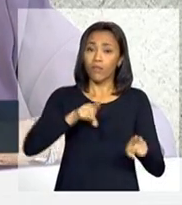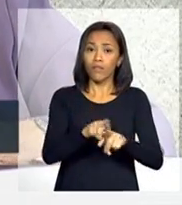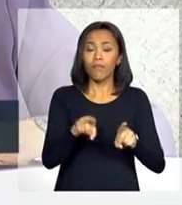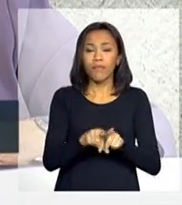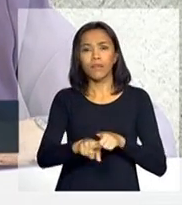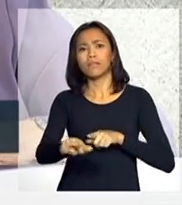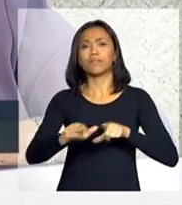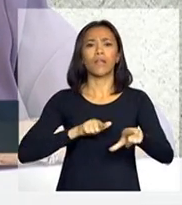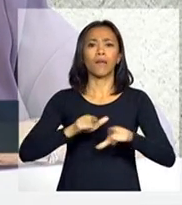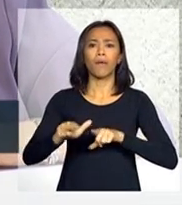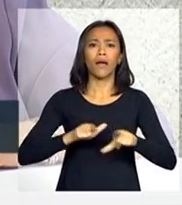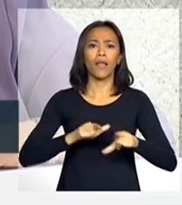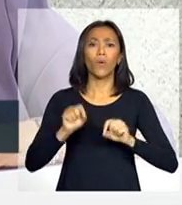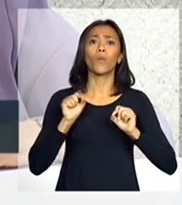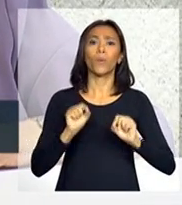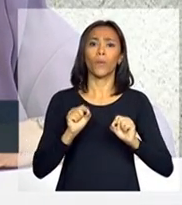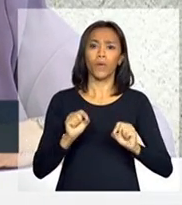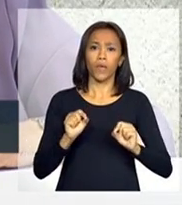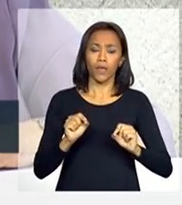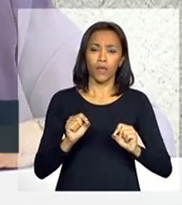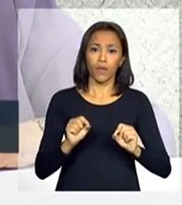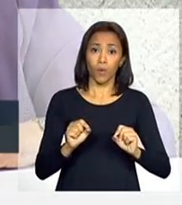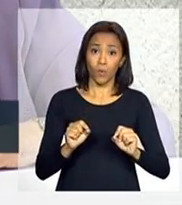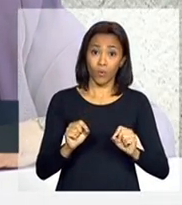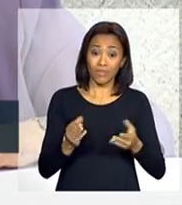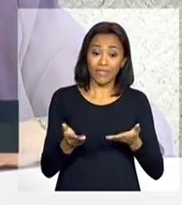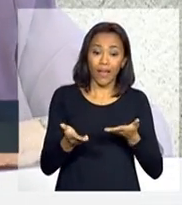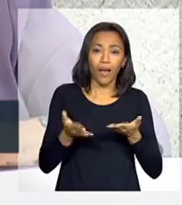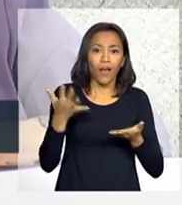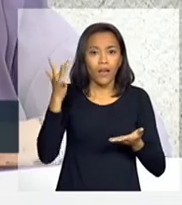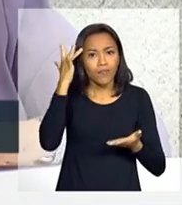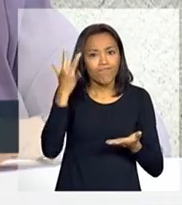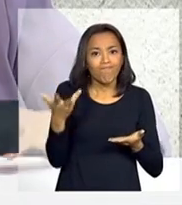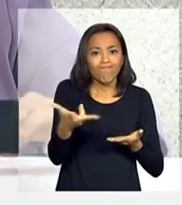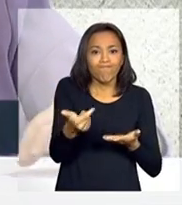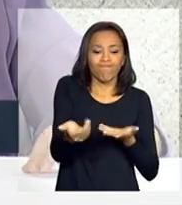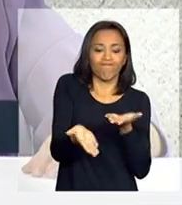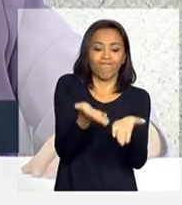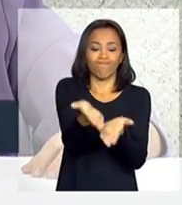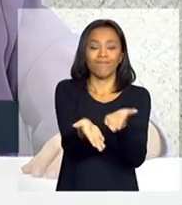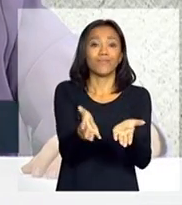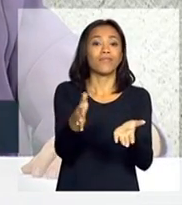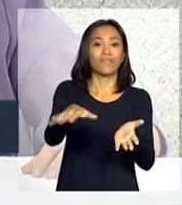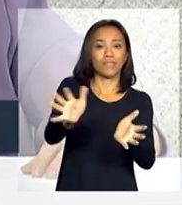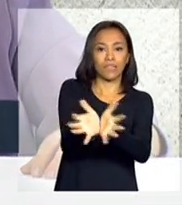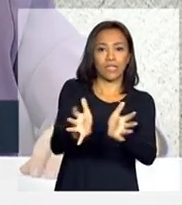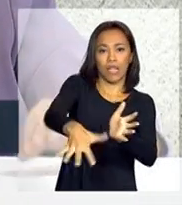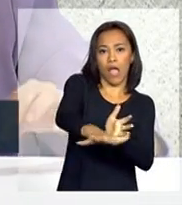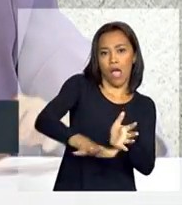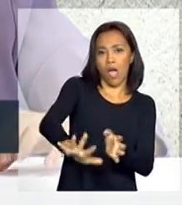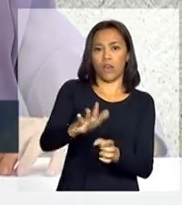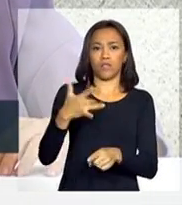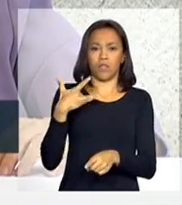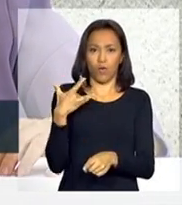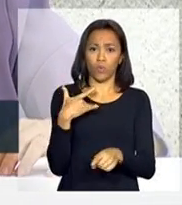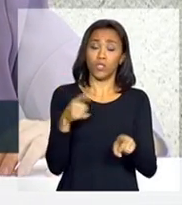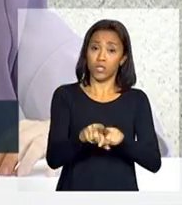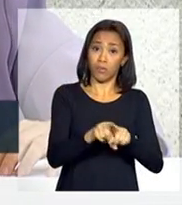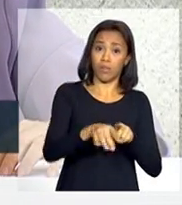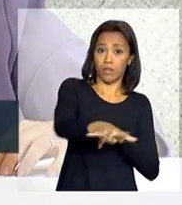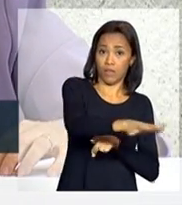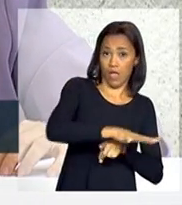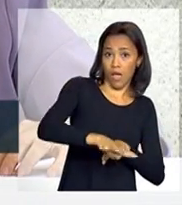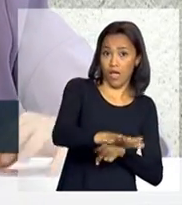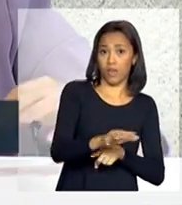organização e humanização dos serviços de saúde e de segurança